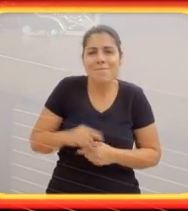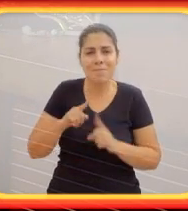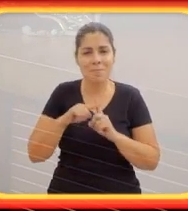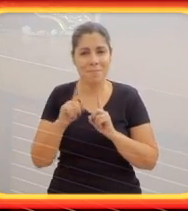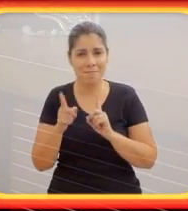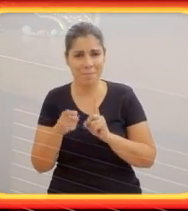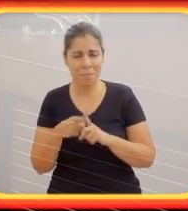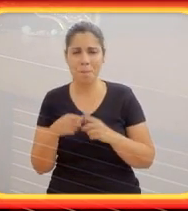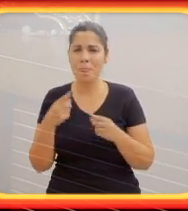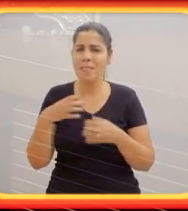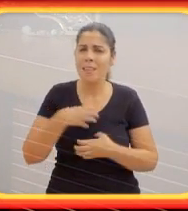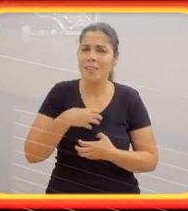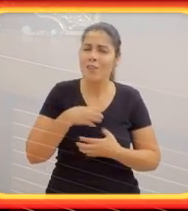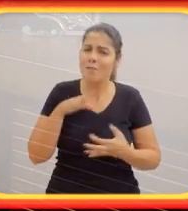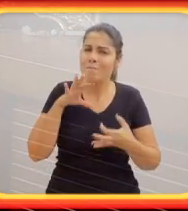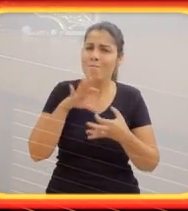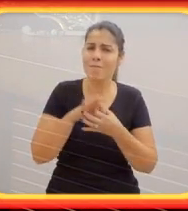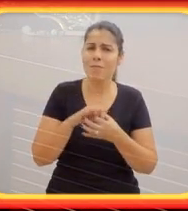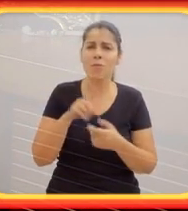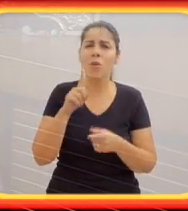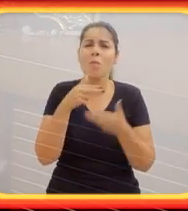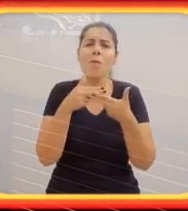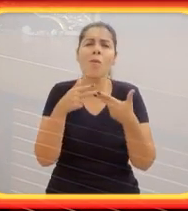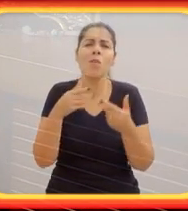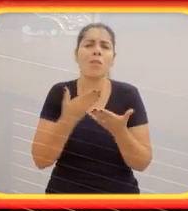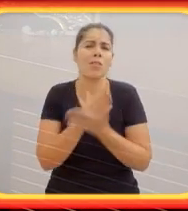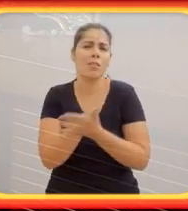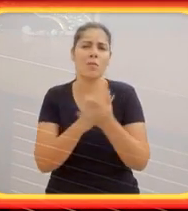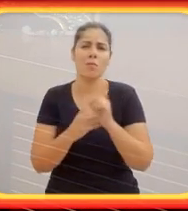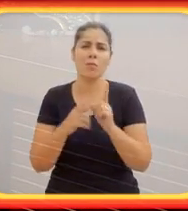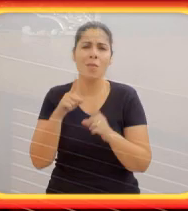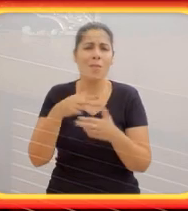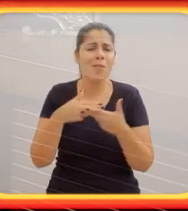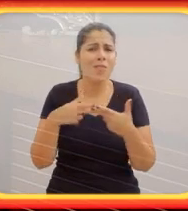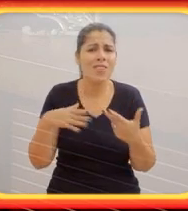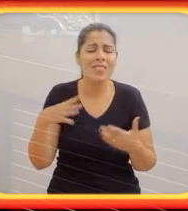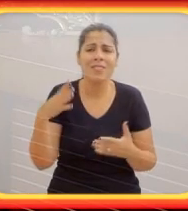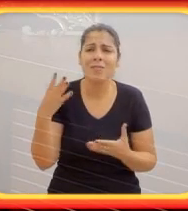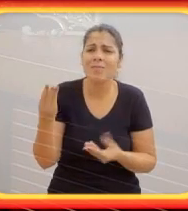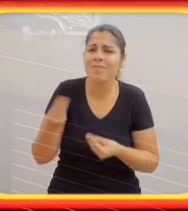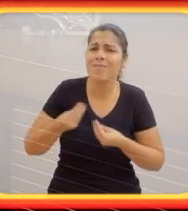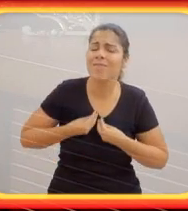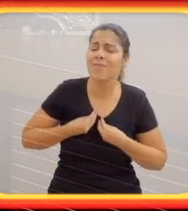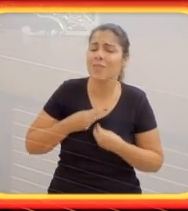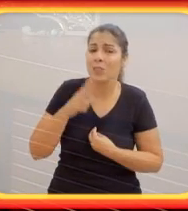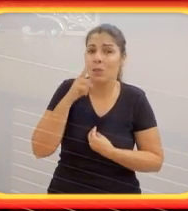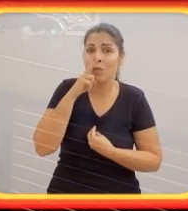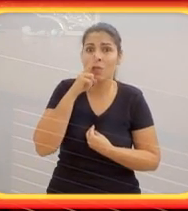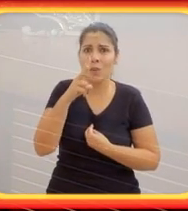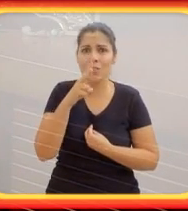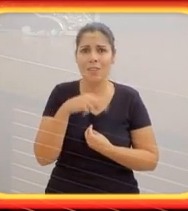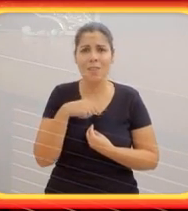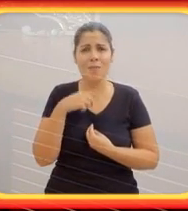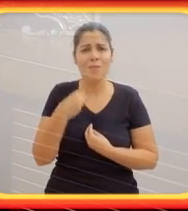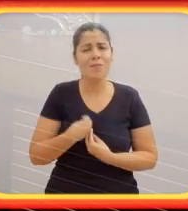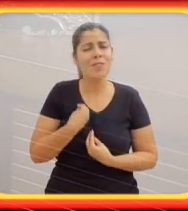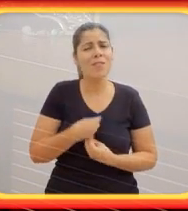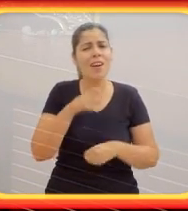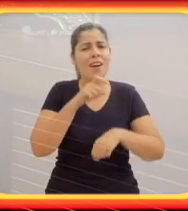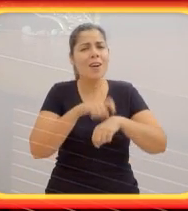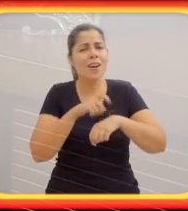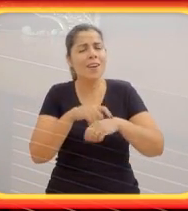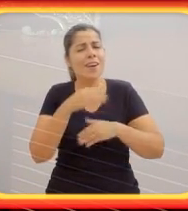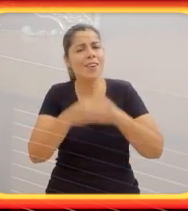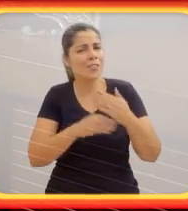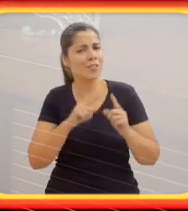a sua barriga. Que se sinta plena. Não é uma coisa que está me incomodando. Uma coisa que está me dando coisas